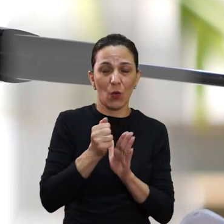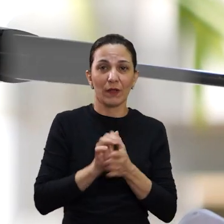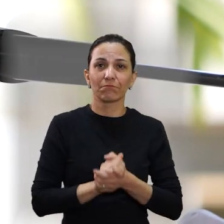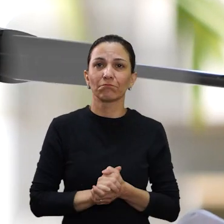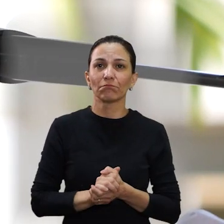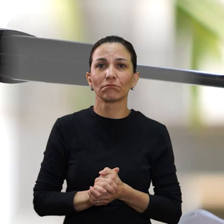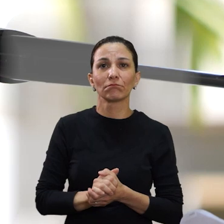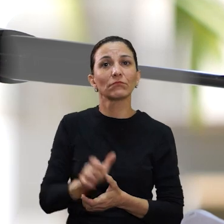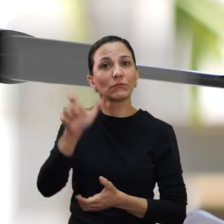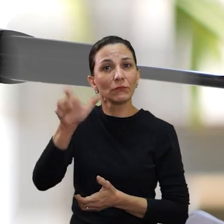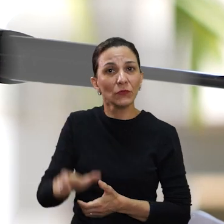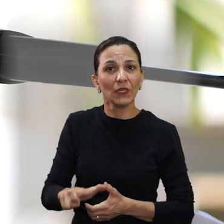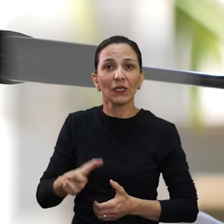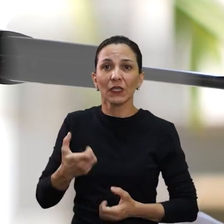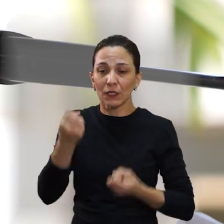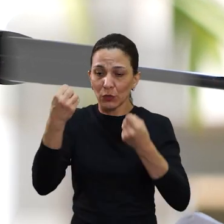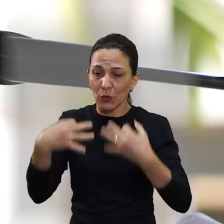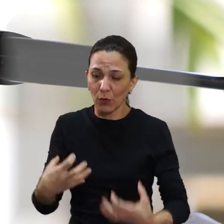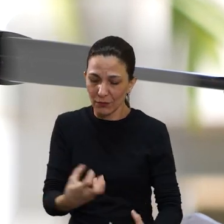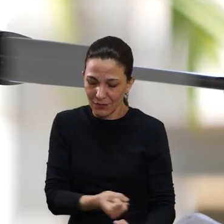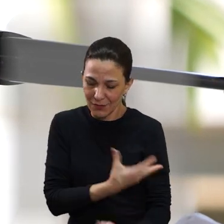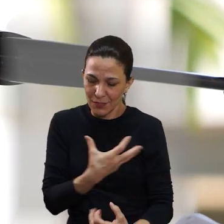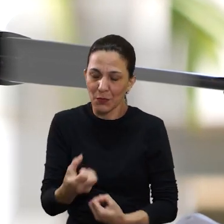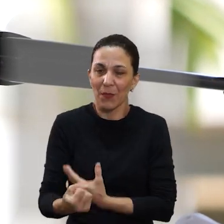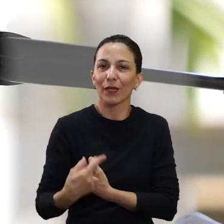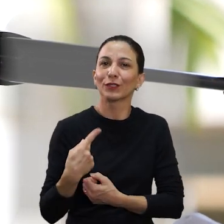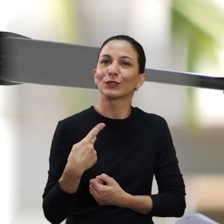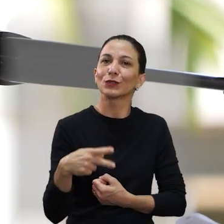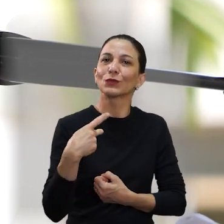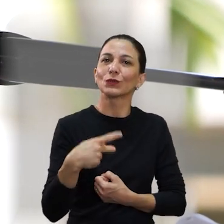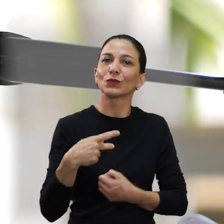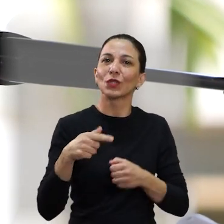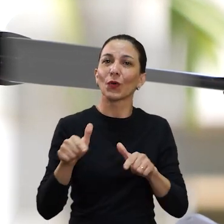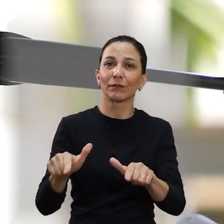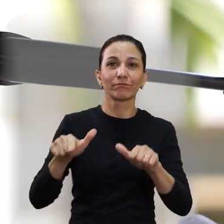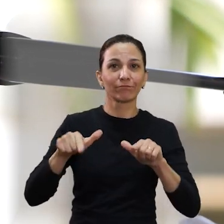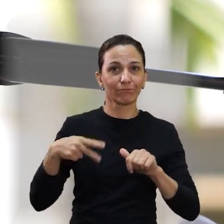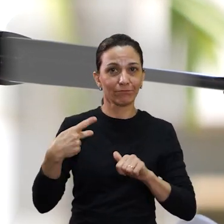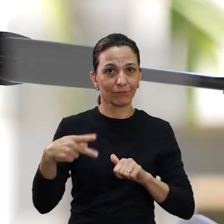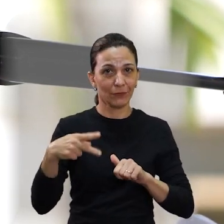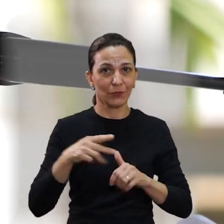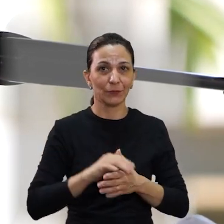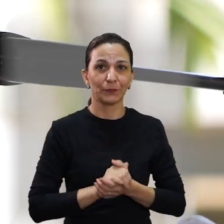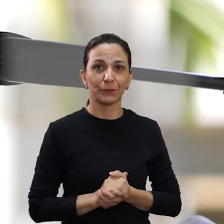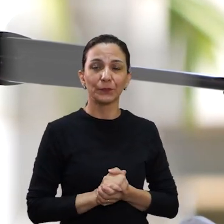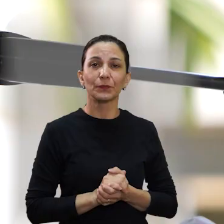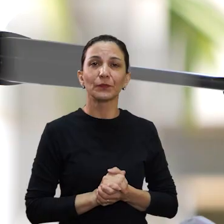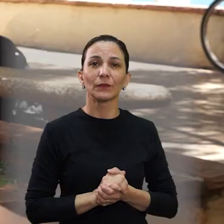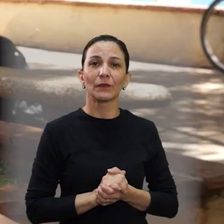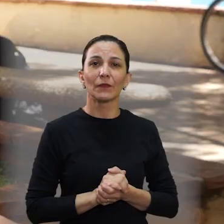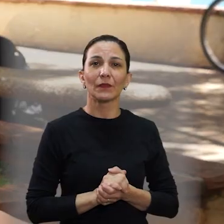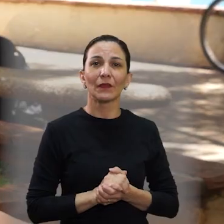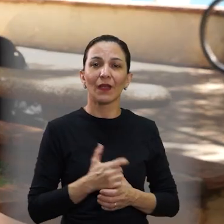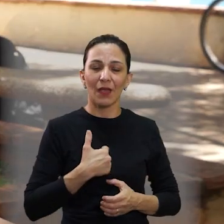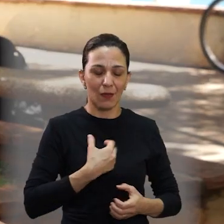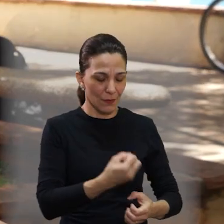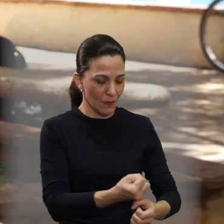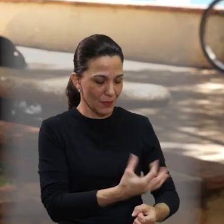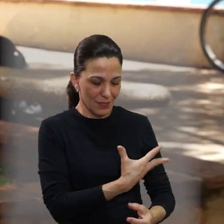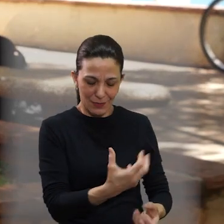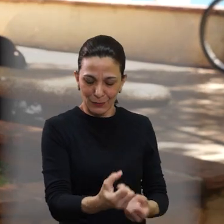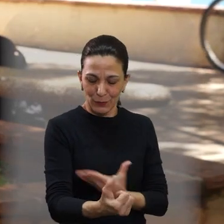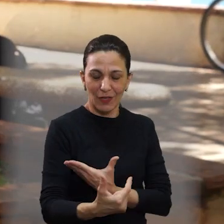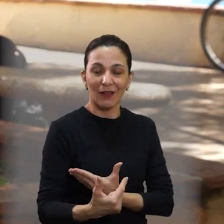A homenageada descreveu o sentimento de receber o diploma de honra ao mérito em uma data tão significativa. Nossa, estou muito